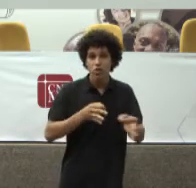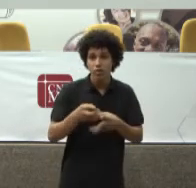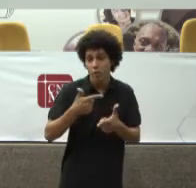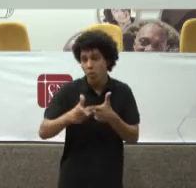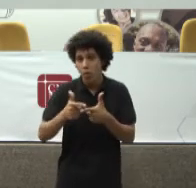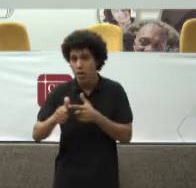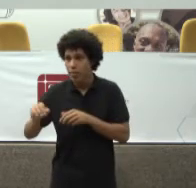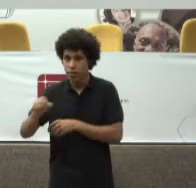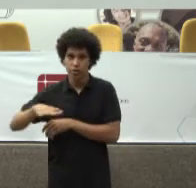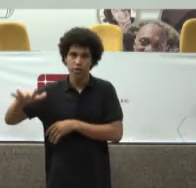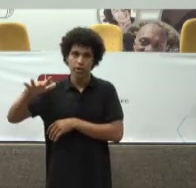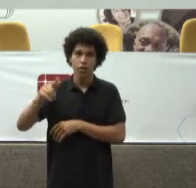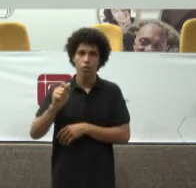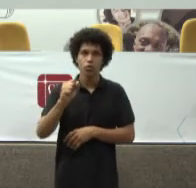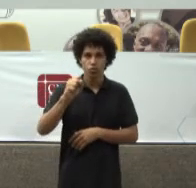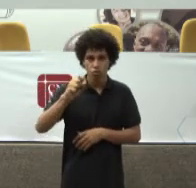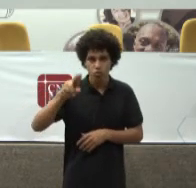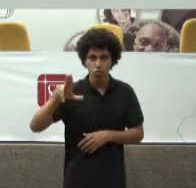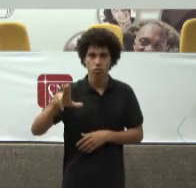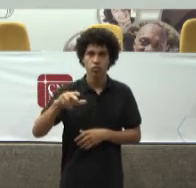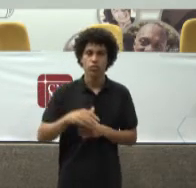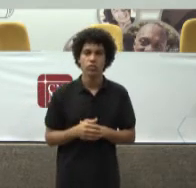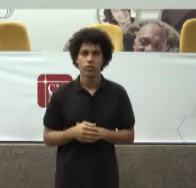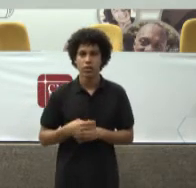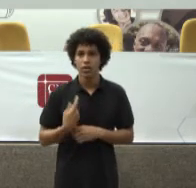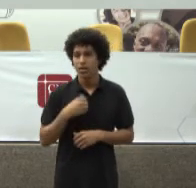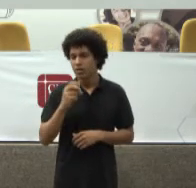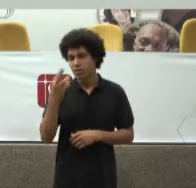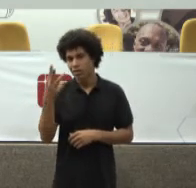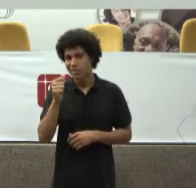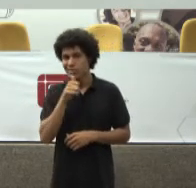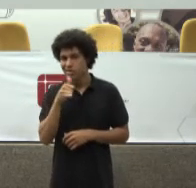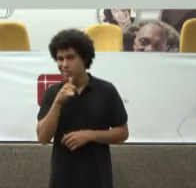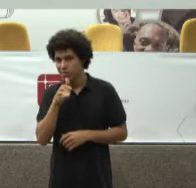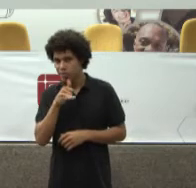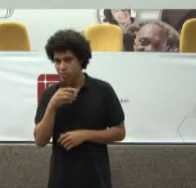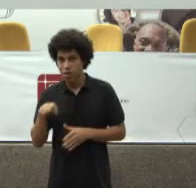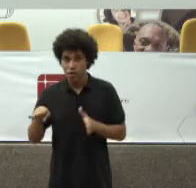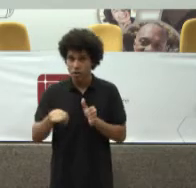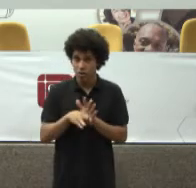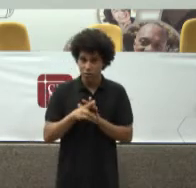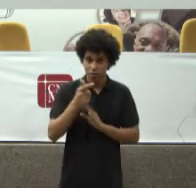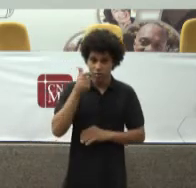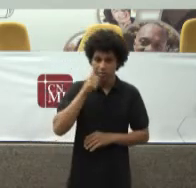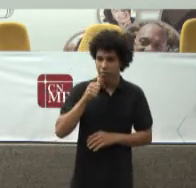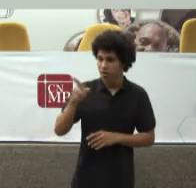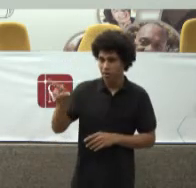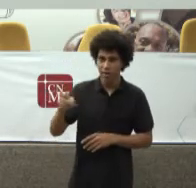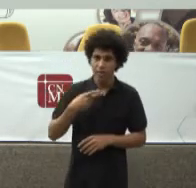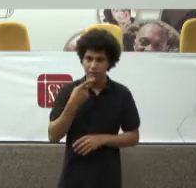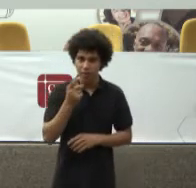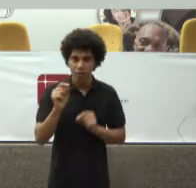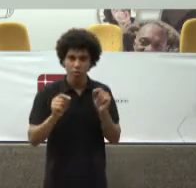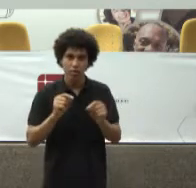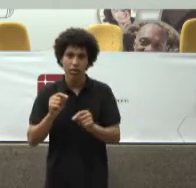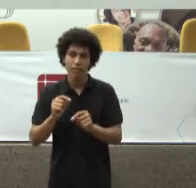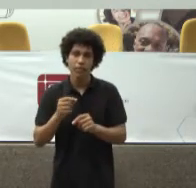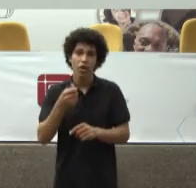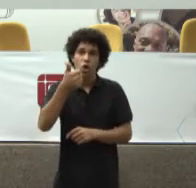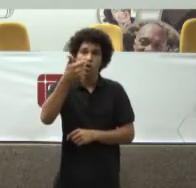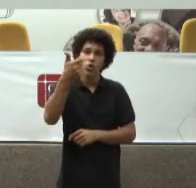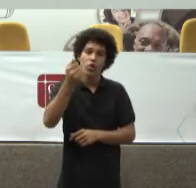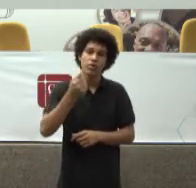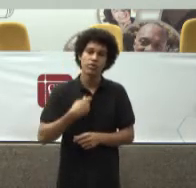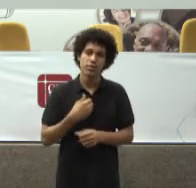Três exemplos Chegou uma representação De uma senhora Que dizia Que estava Há 12 anos Na fila Para retirar A vesícula